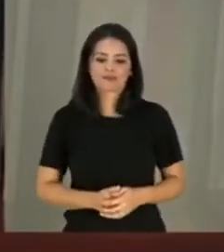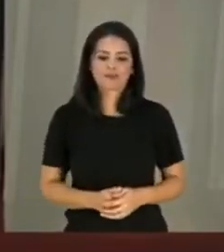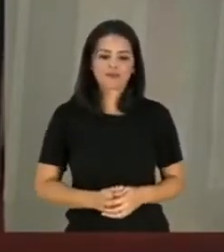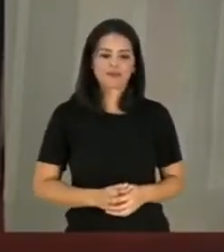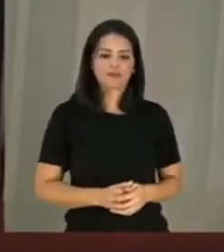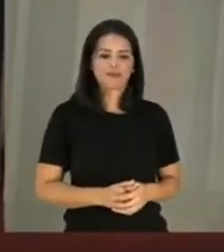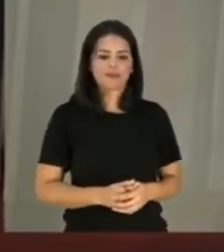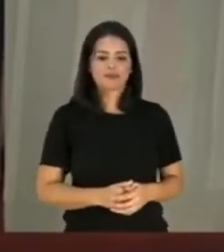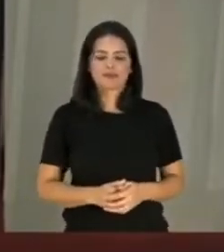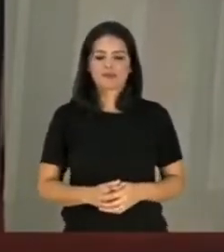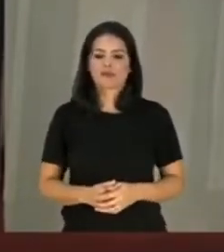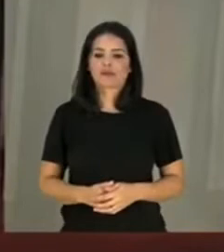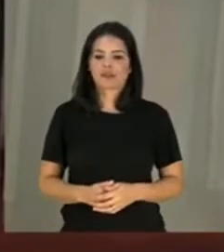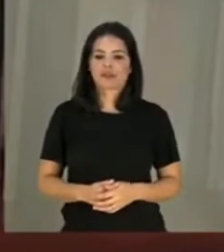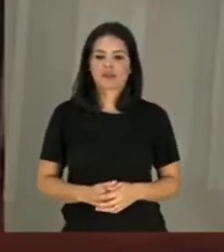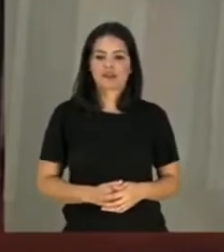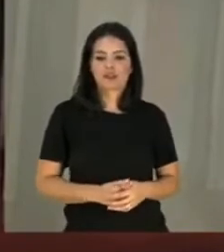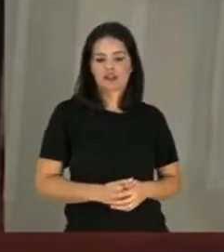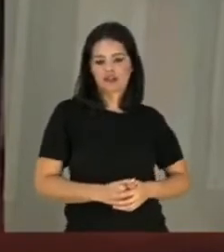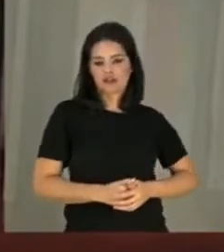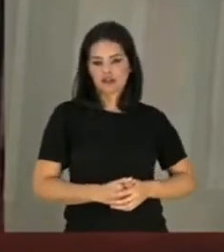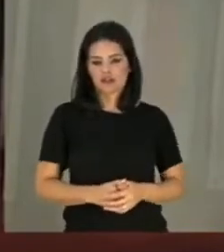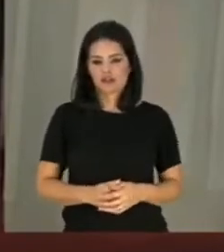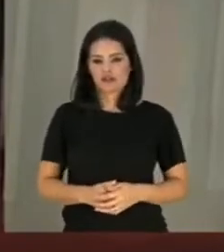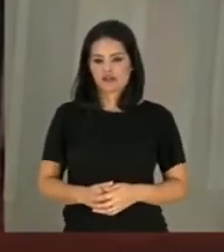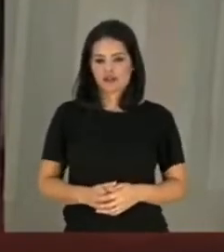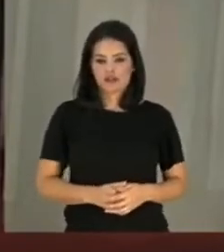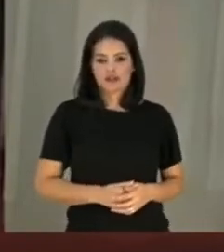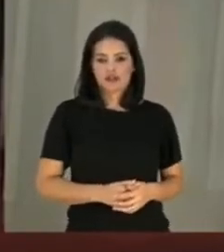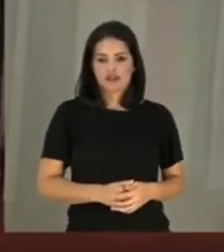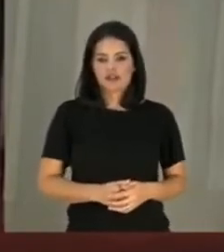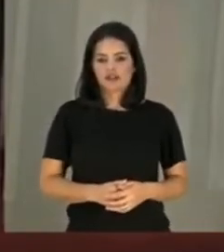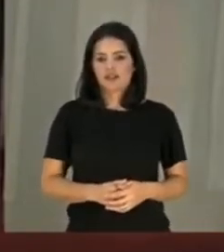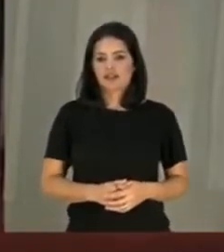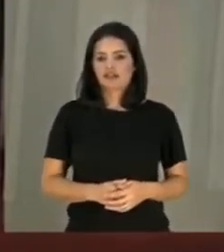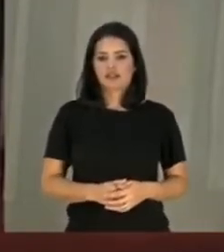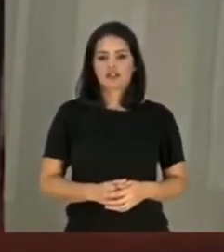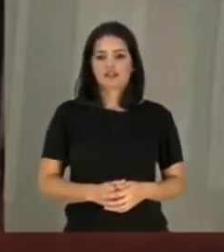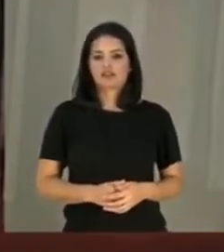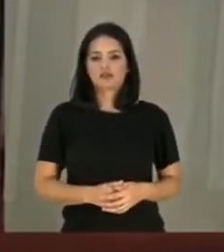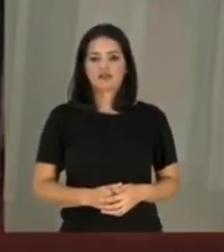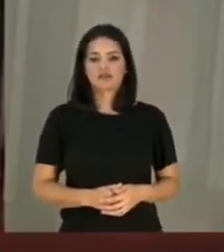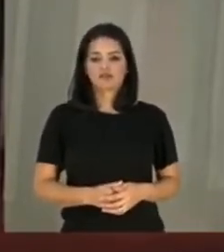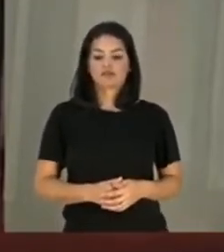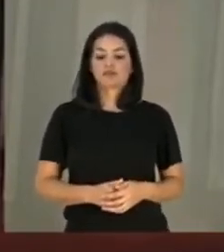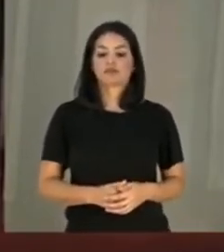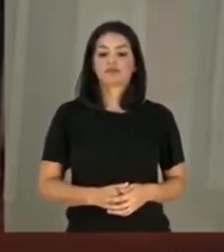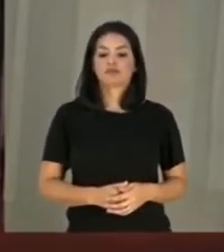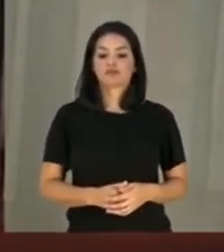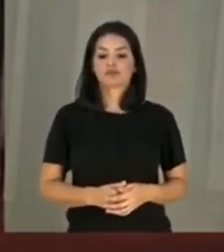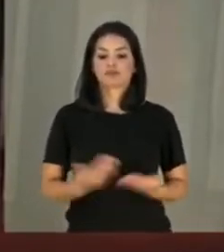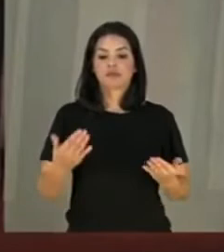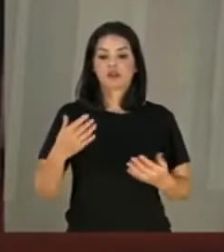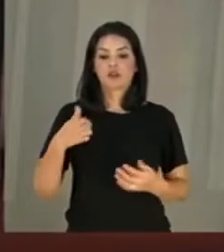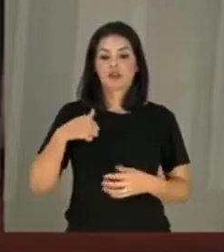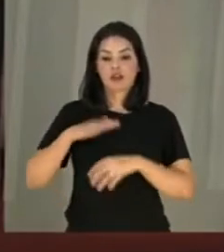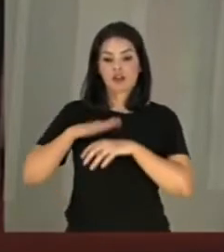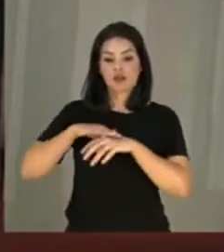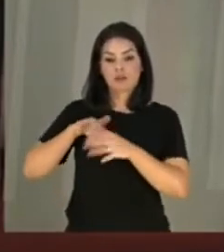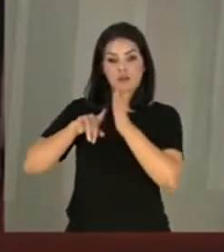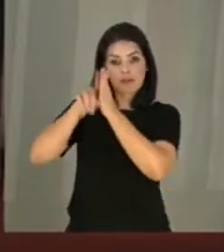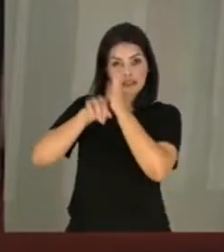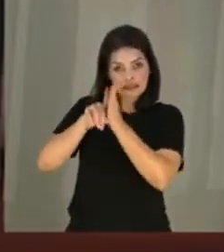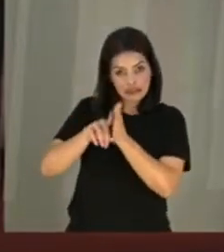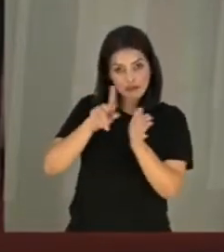GT Currículo da ANFED e também da Associação Brasileira de Currículo e professor, formador de professores e pesquisador da área de educação,